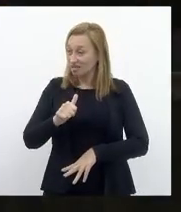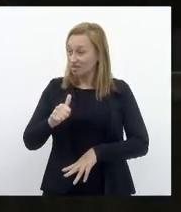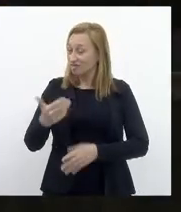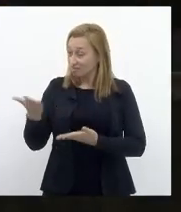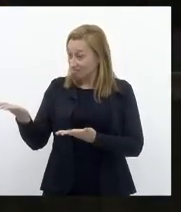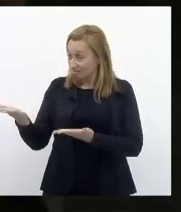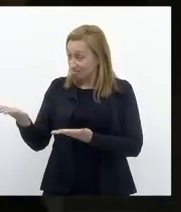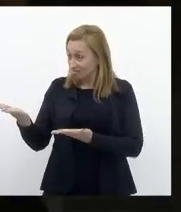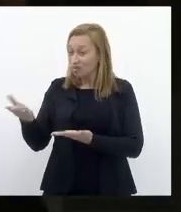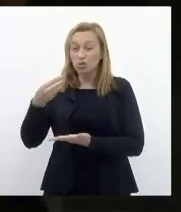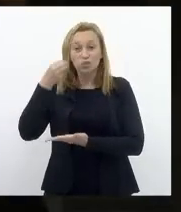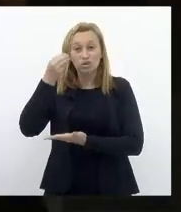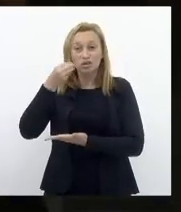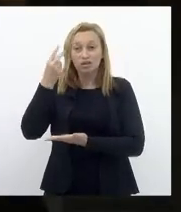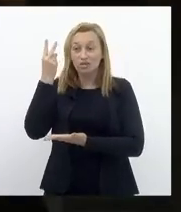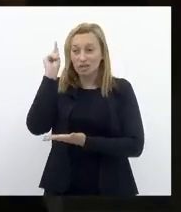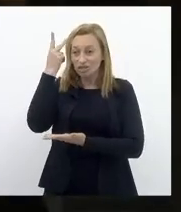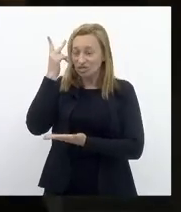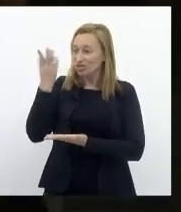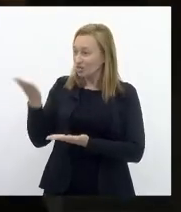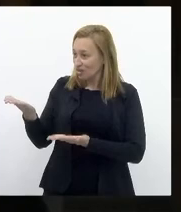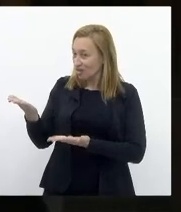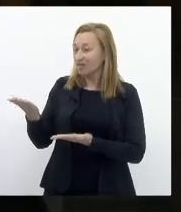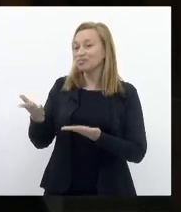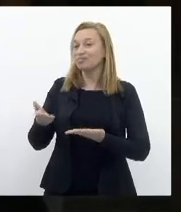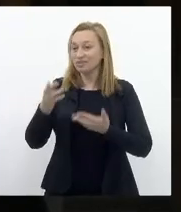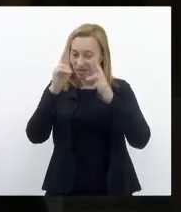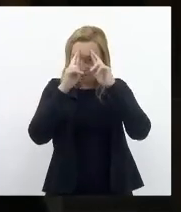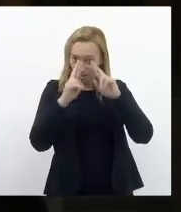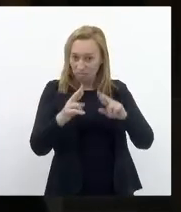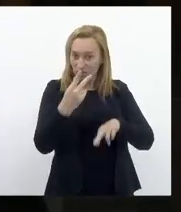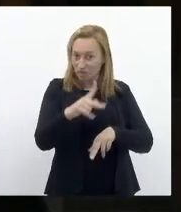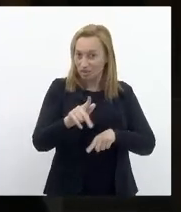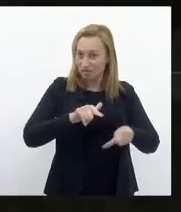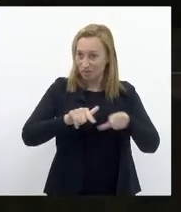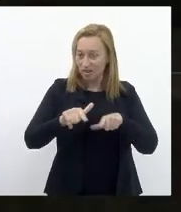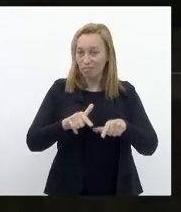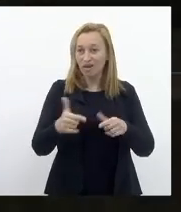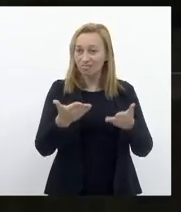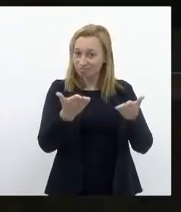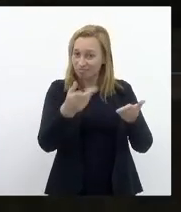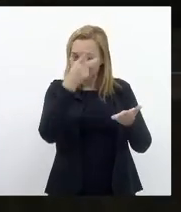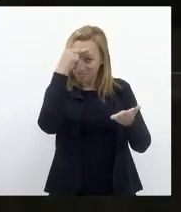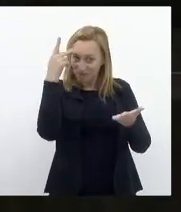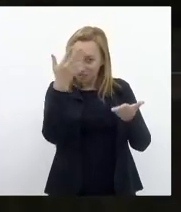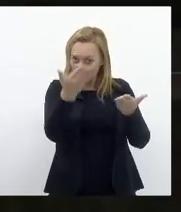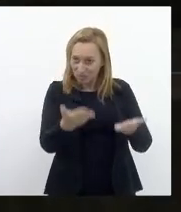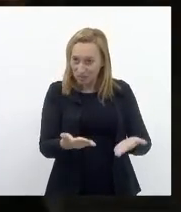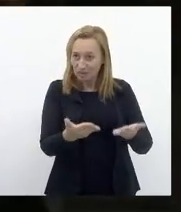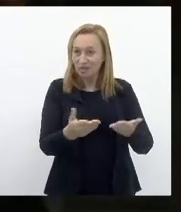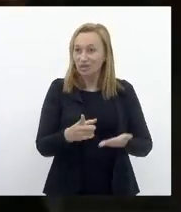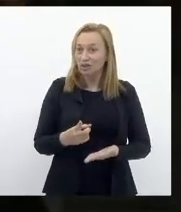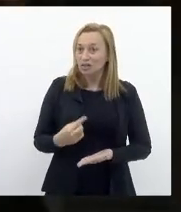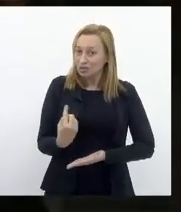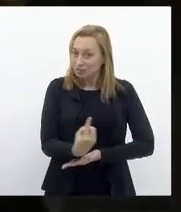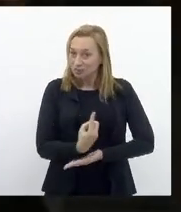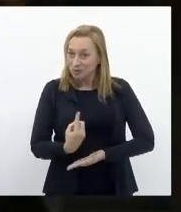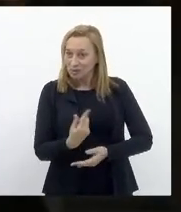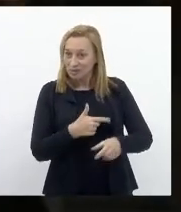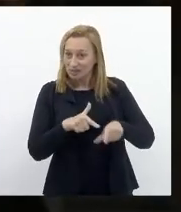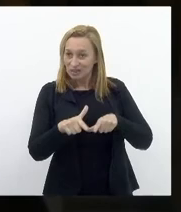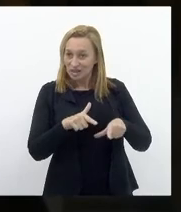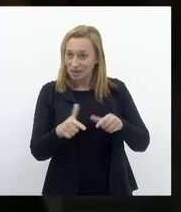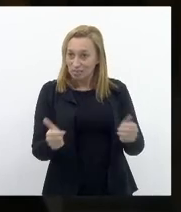a sua envergadura Com a sua história Com o seu mandato Então todo o meu respeito Ao seu mandato A sua pessoa Os nossos mandatos Eles